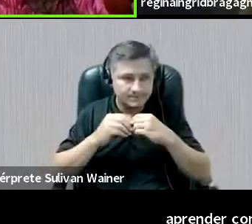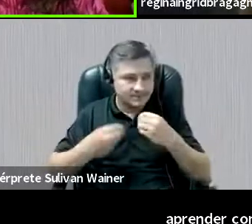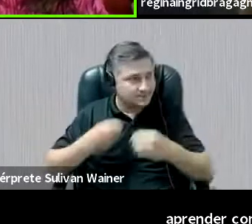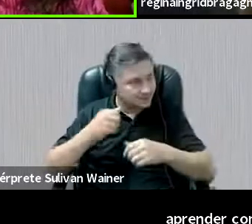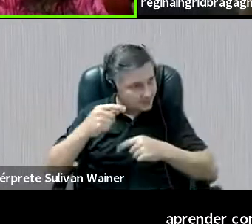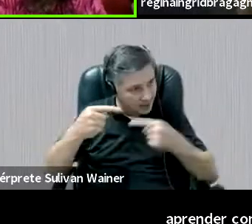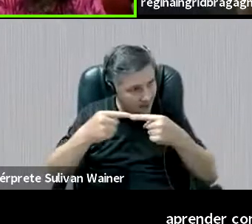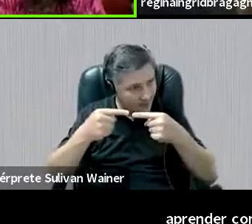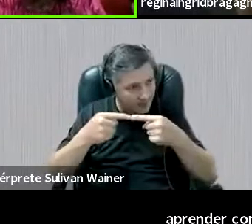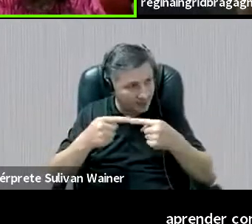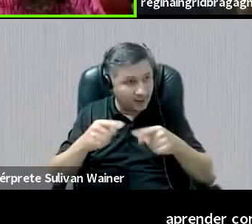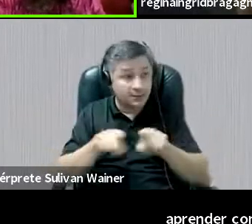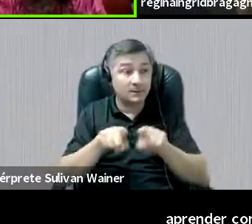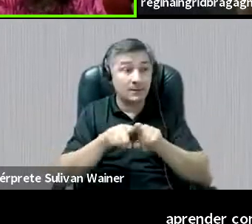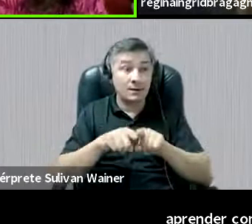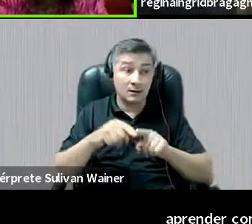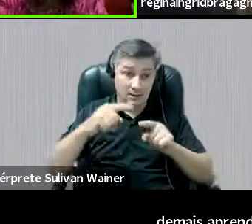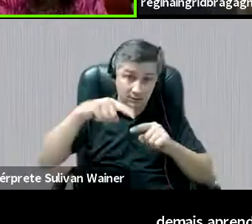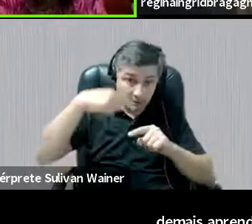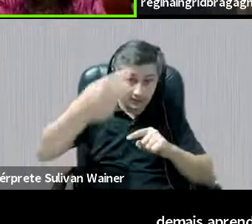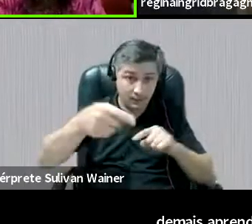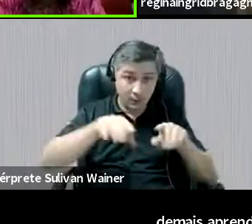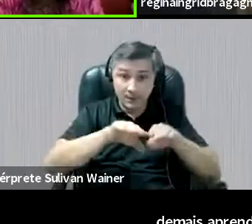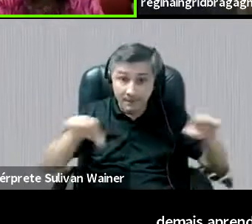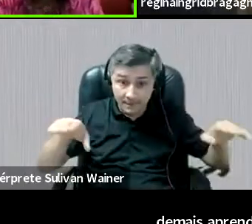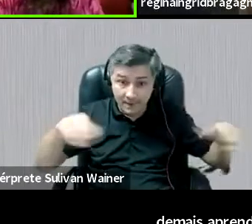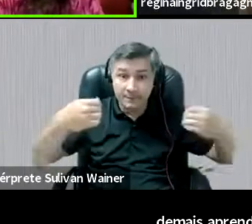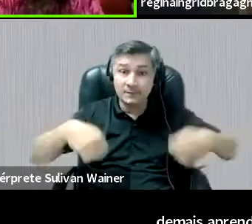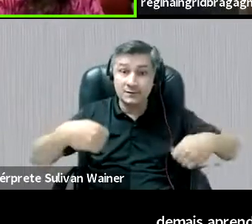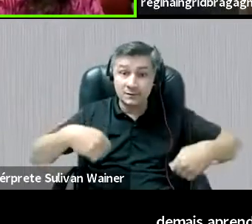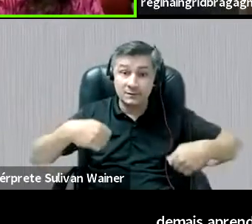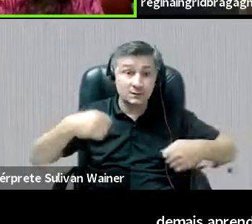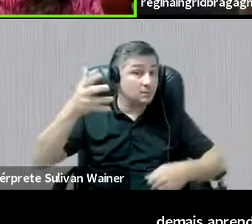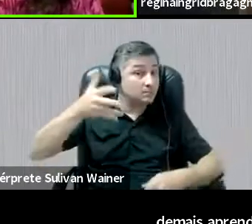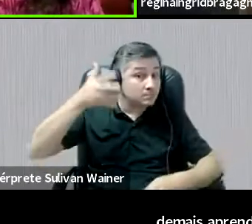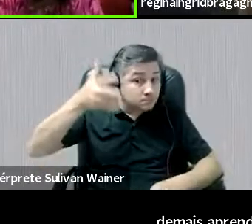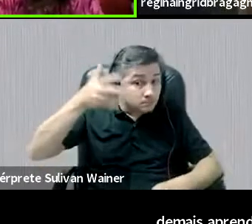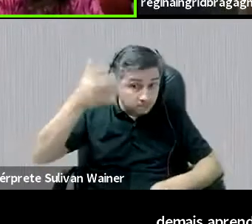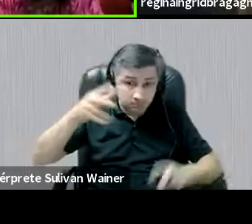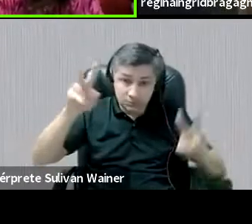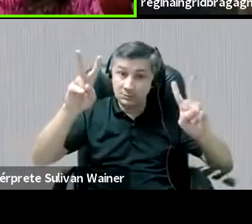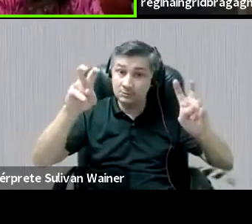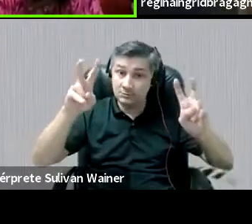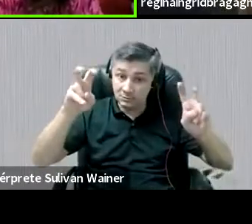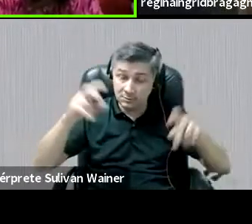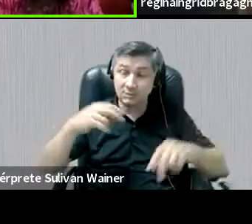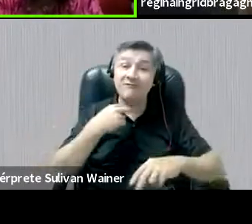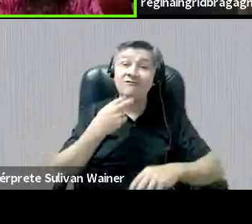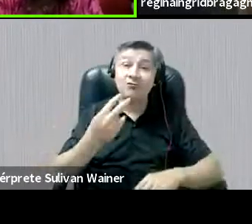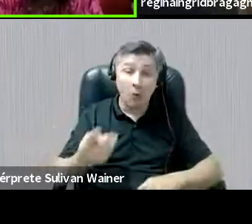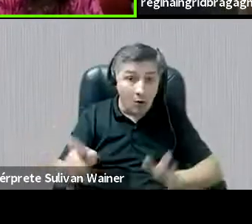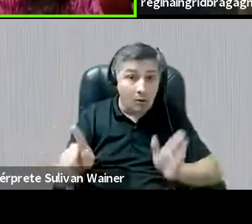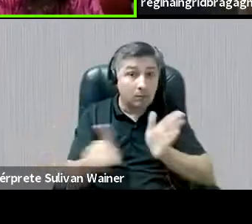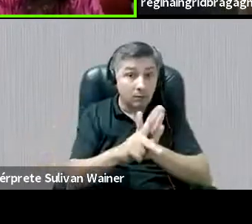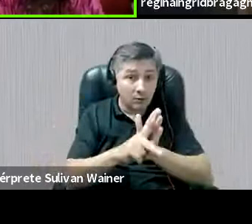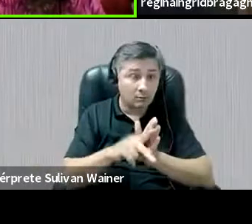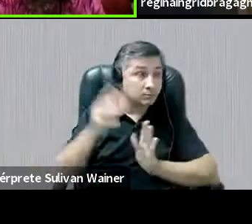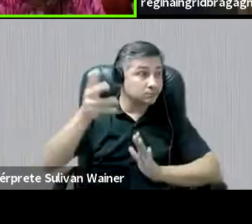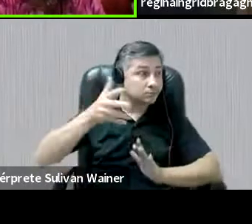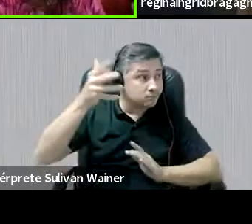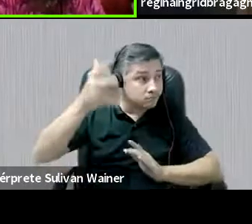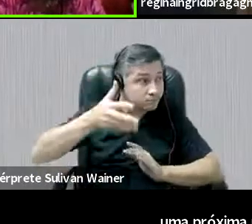Acho que uma próxima mesa como essa tem que trazer também essa voz, né? E essa fala.